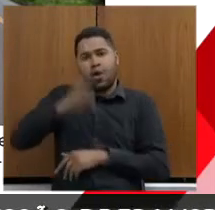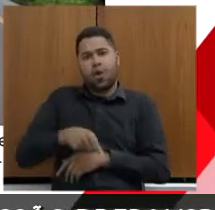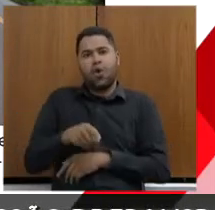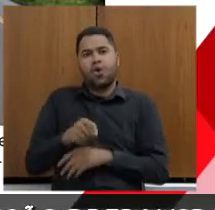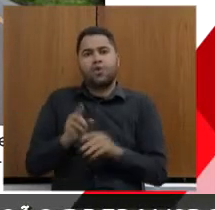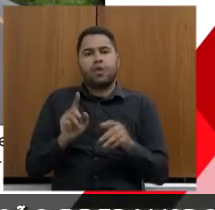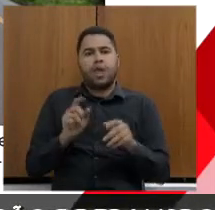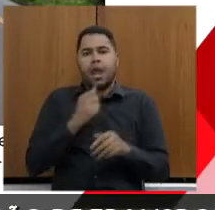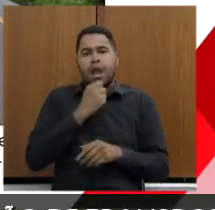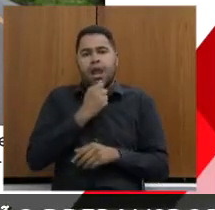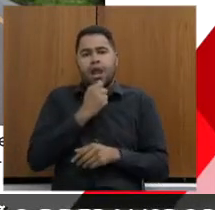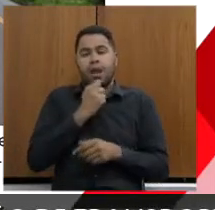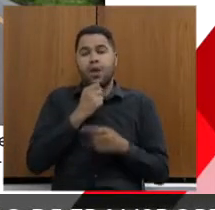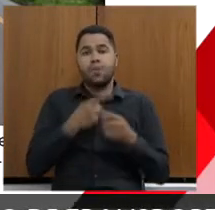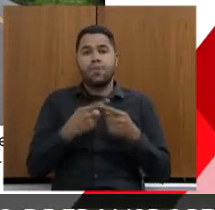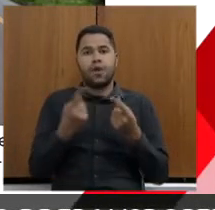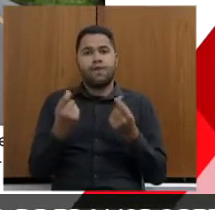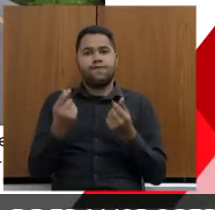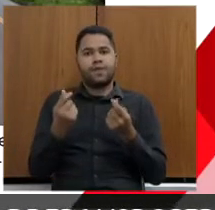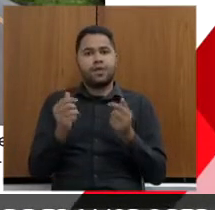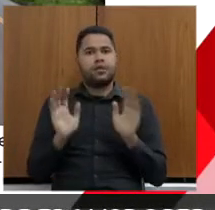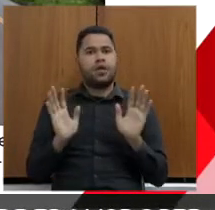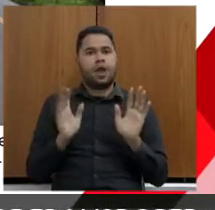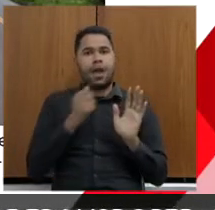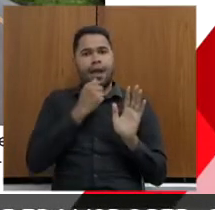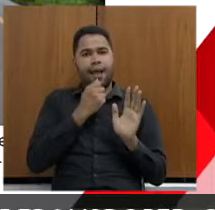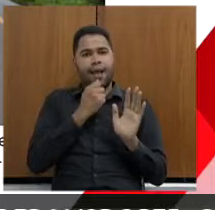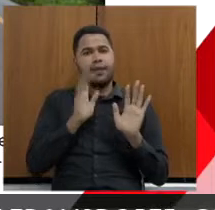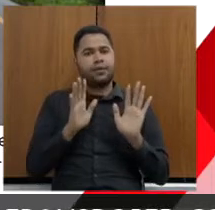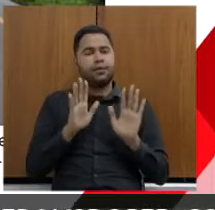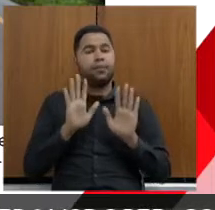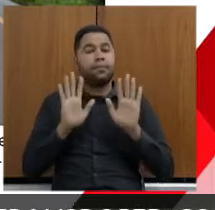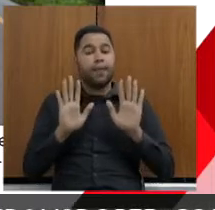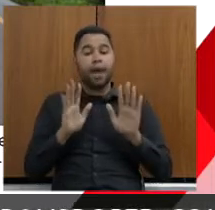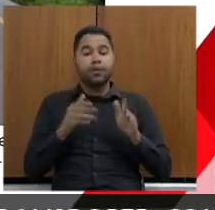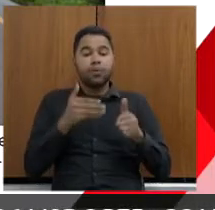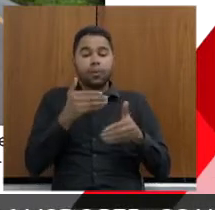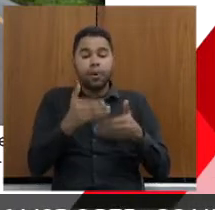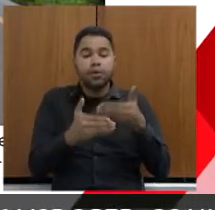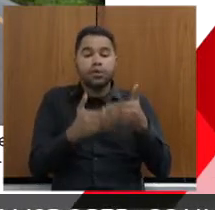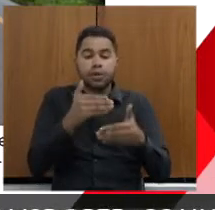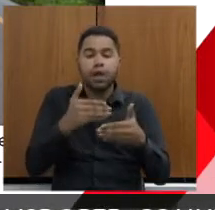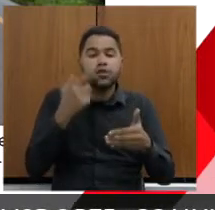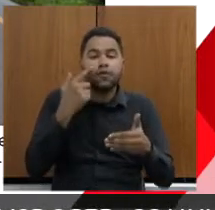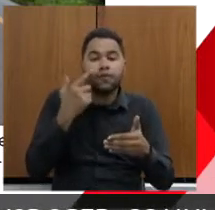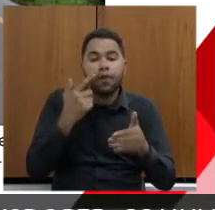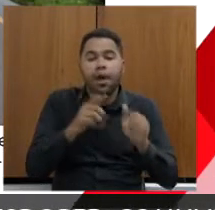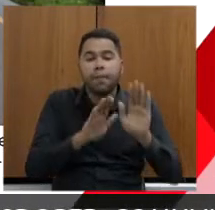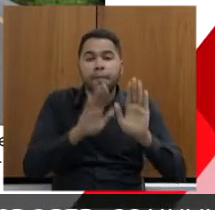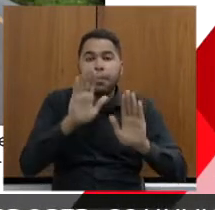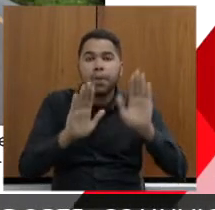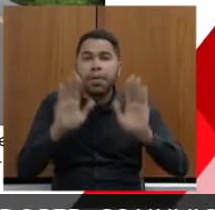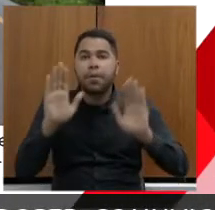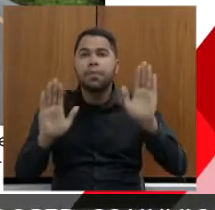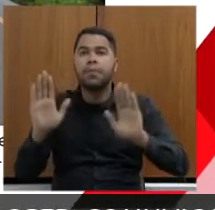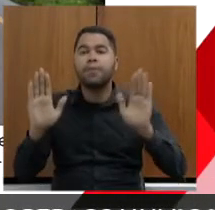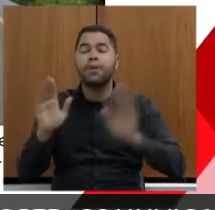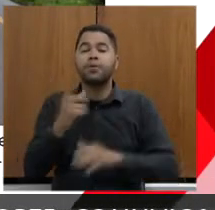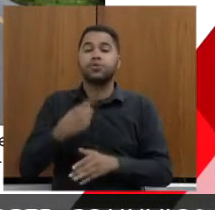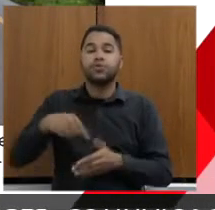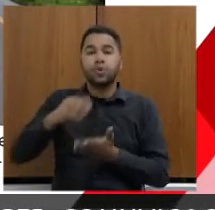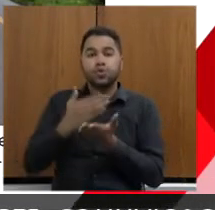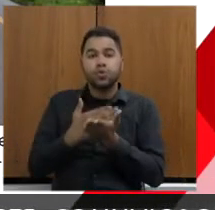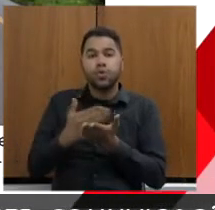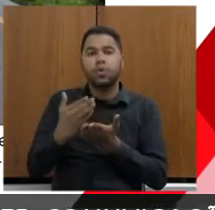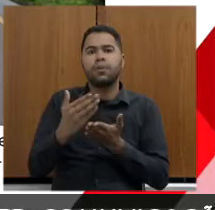porque eu não tinha o financeiro. mas eu já pude adiantar o processo de licitação. Então, começamos